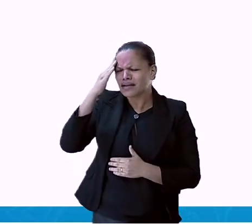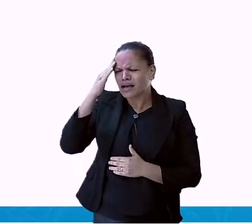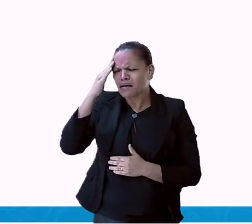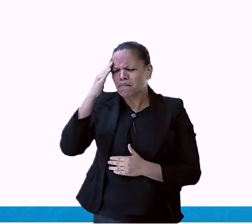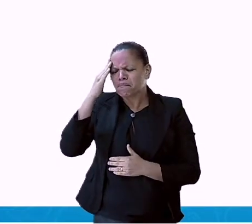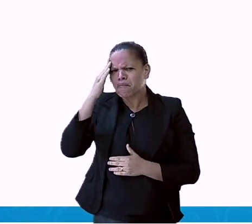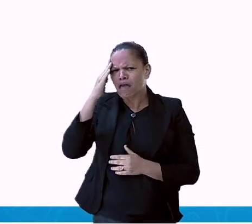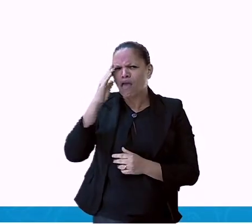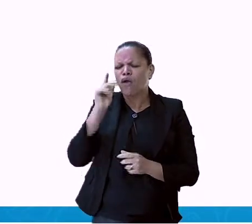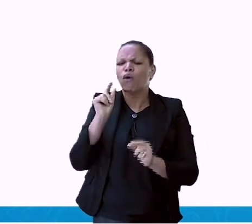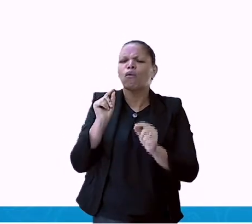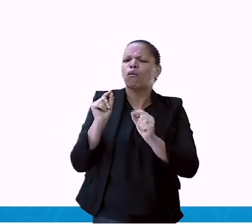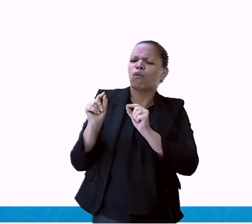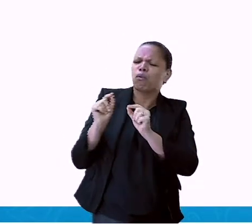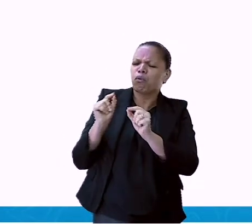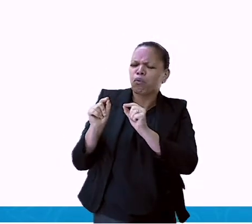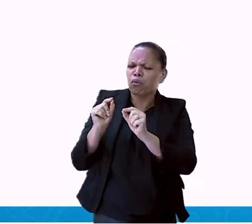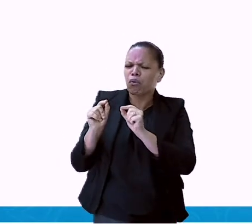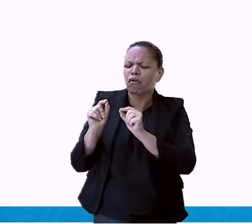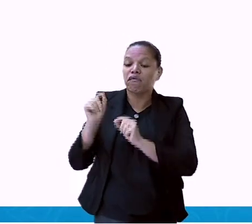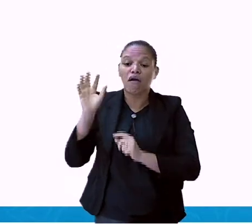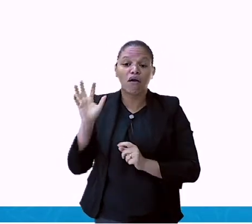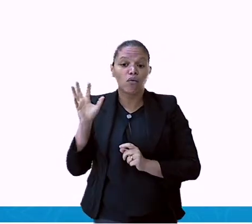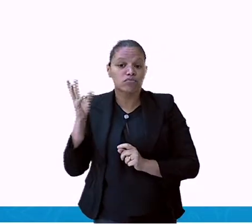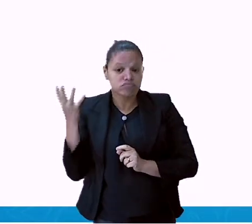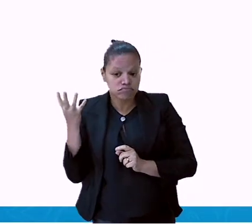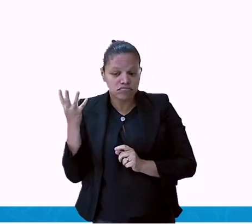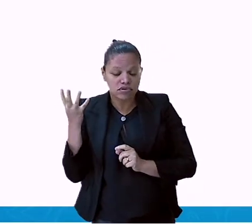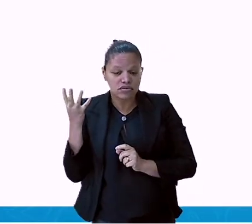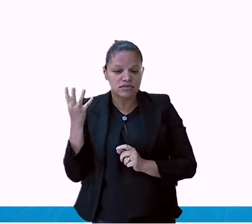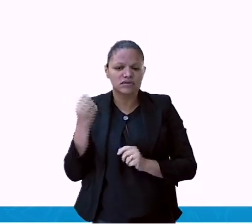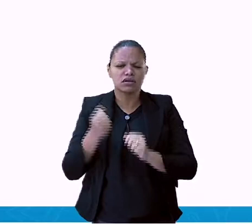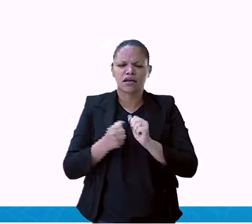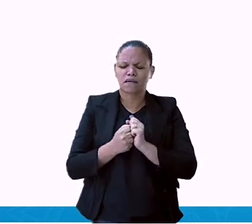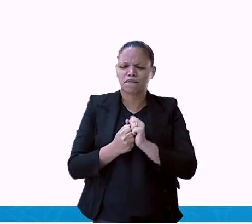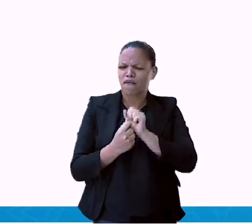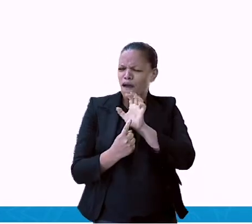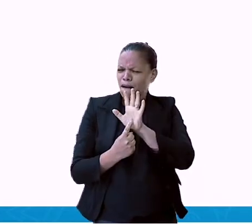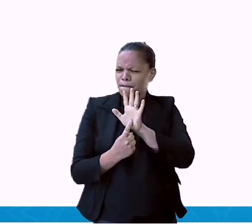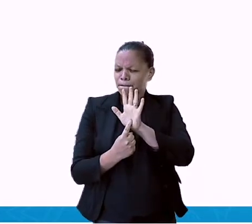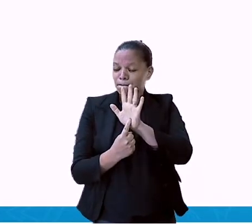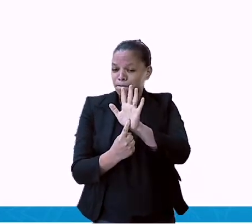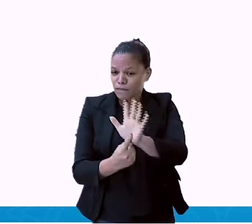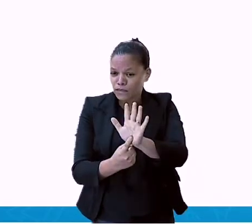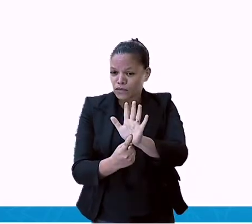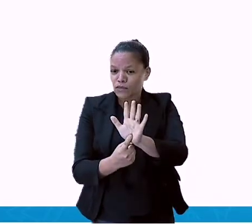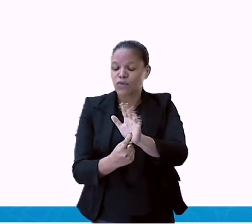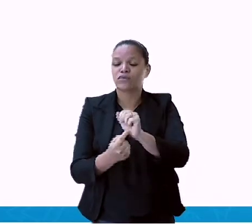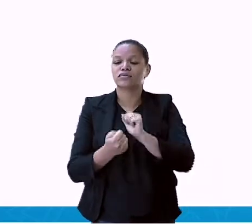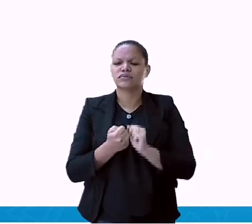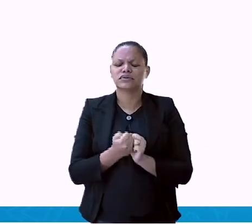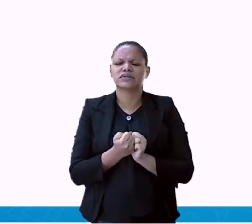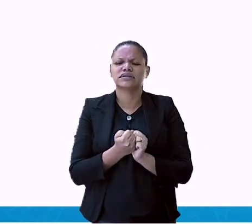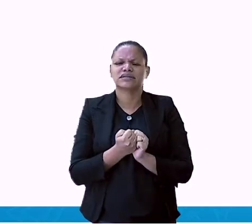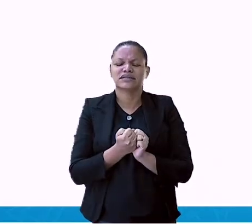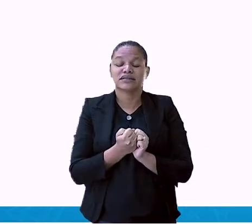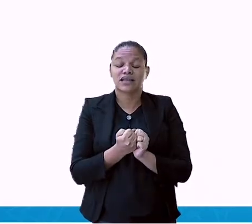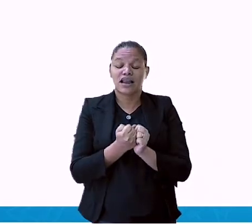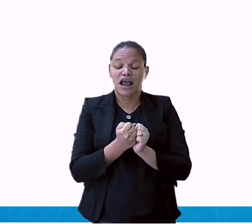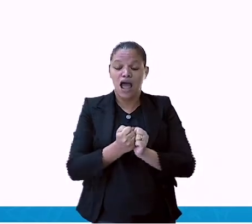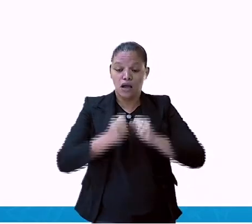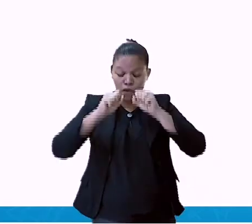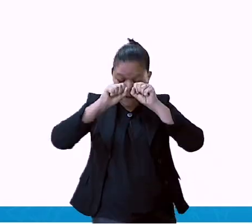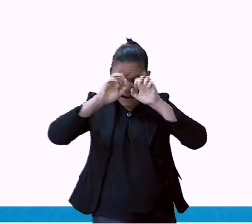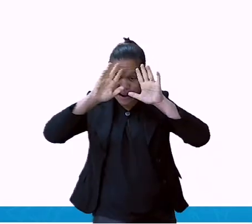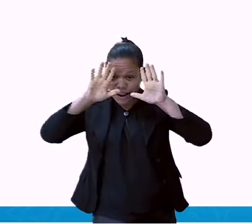Então as tabelas elas têm essa função de dar mais objetividade e clareza